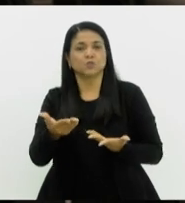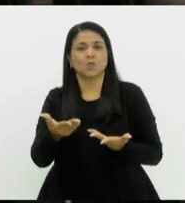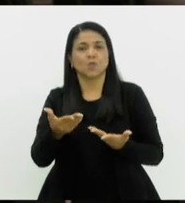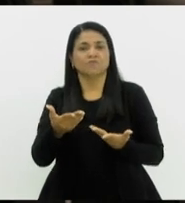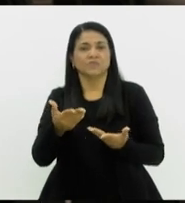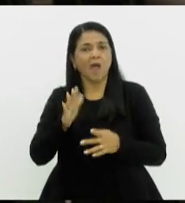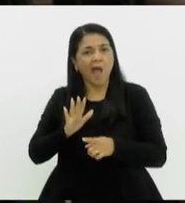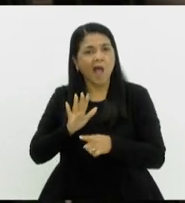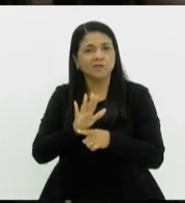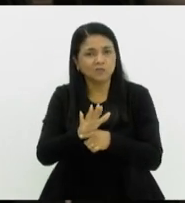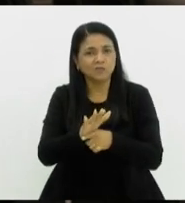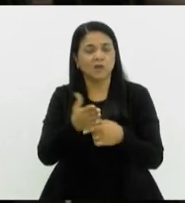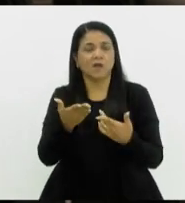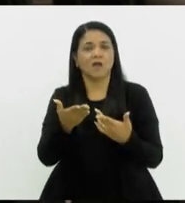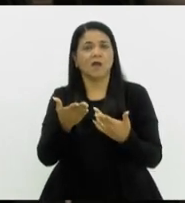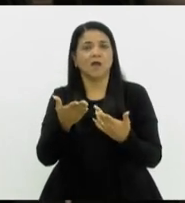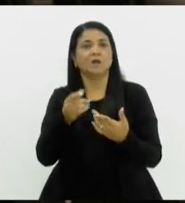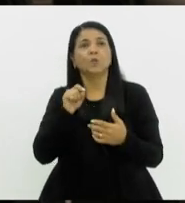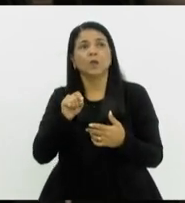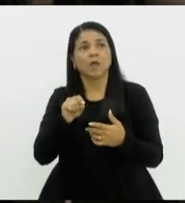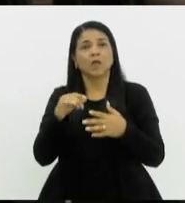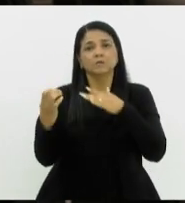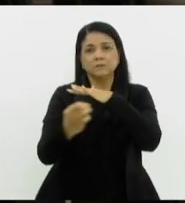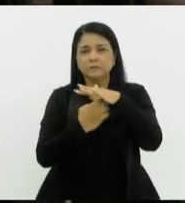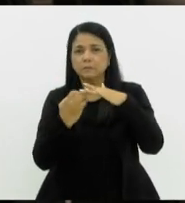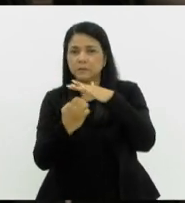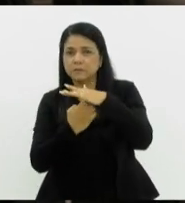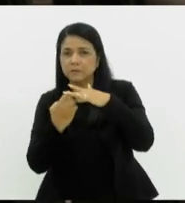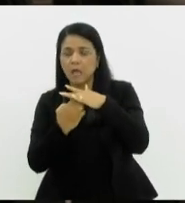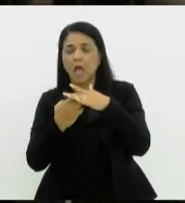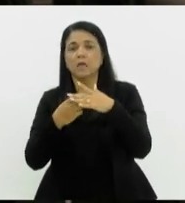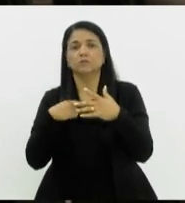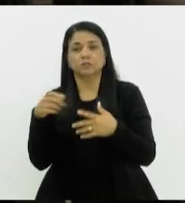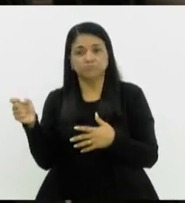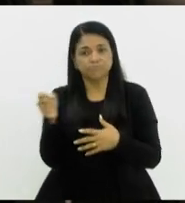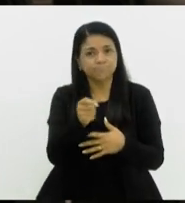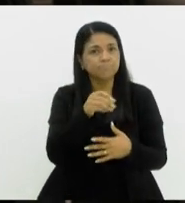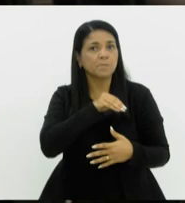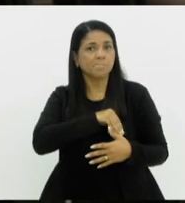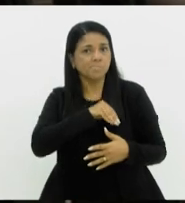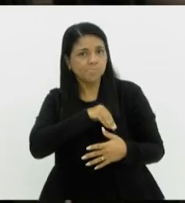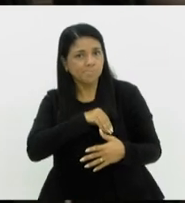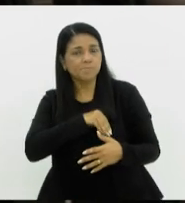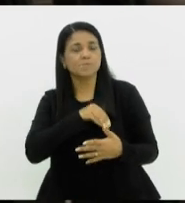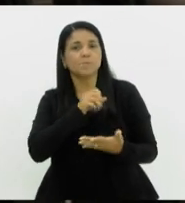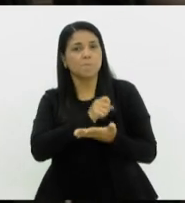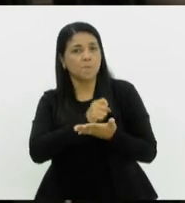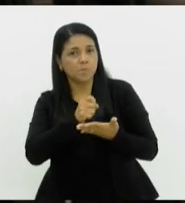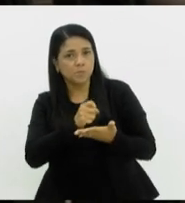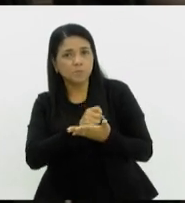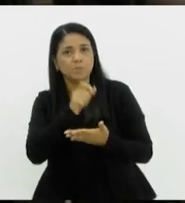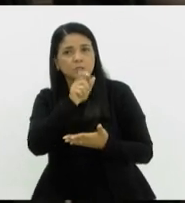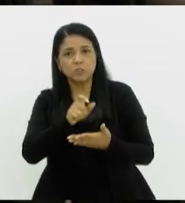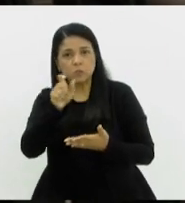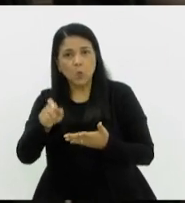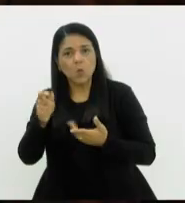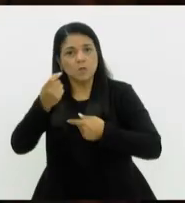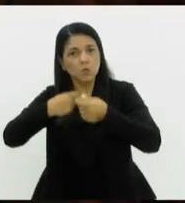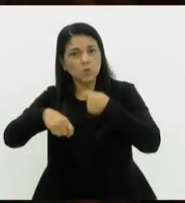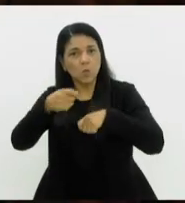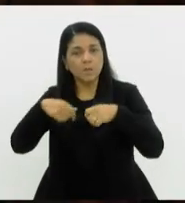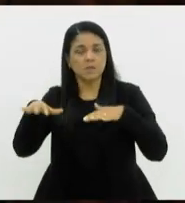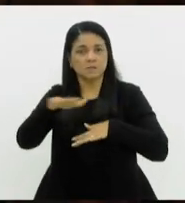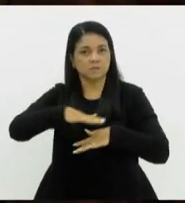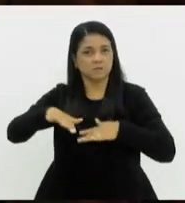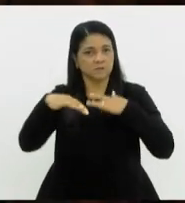é dos empresários que geram emprego, renda, que movimentam a economia de Petrópolis.